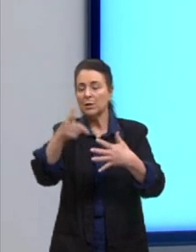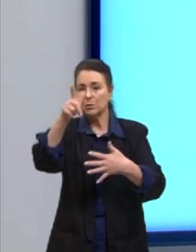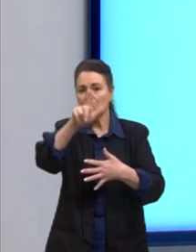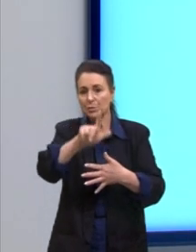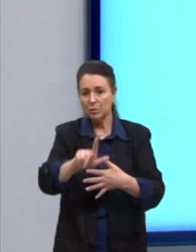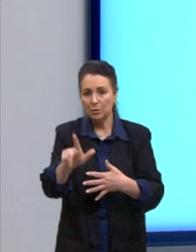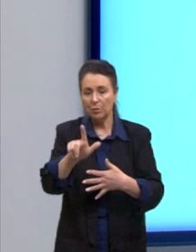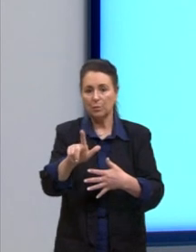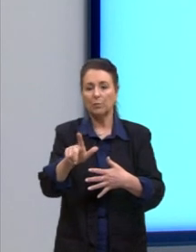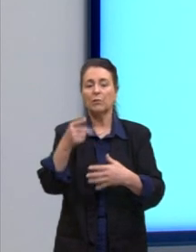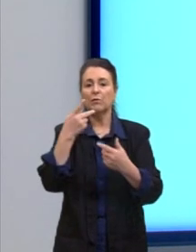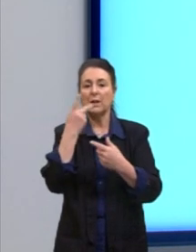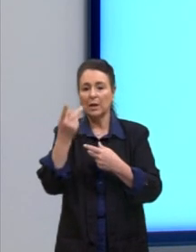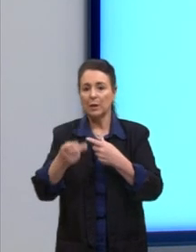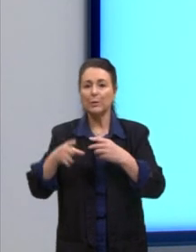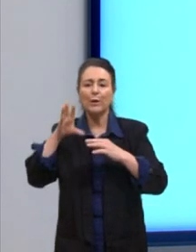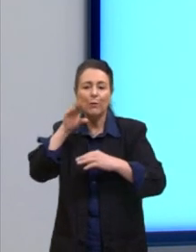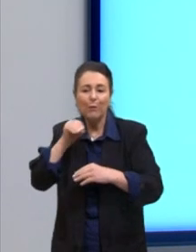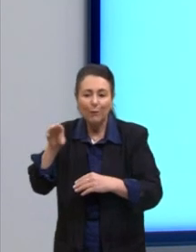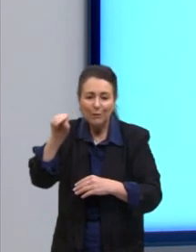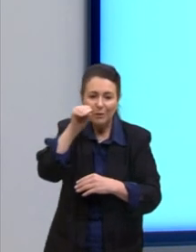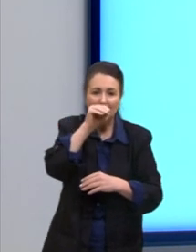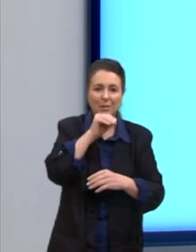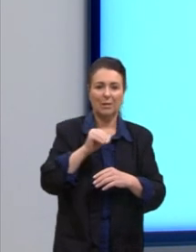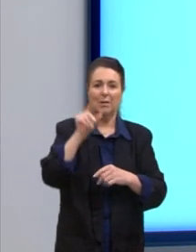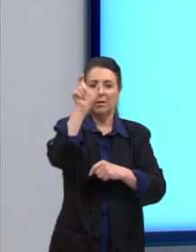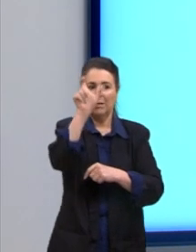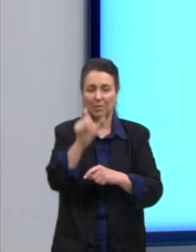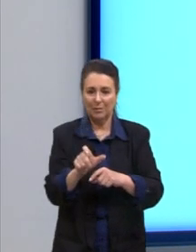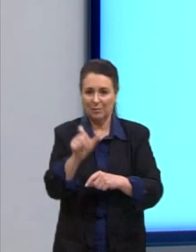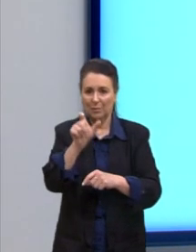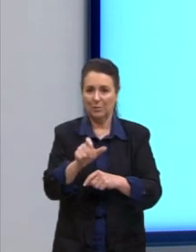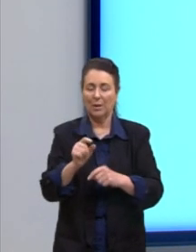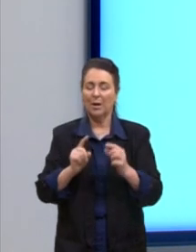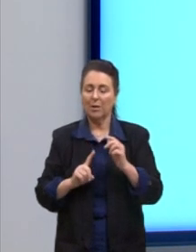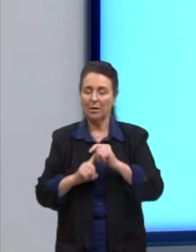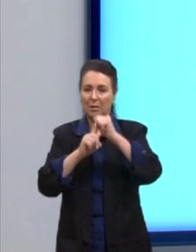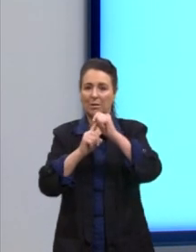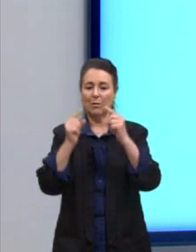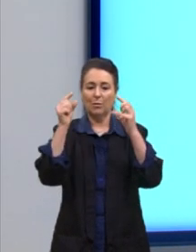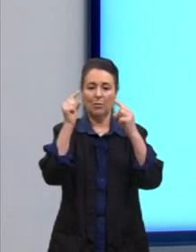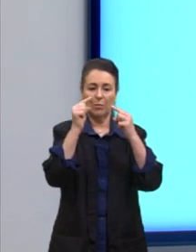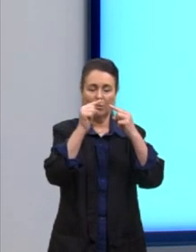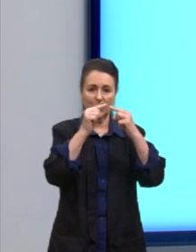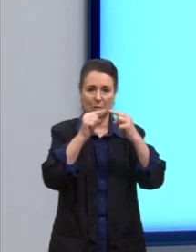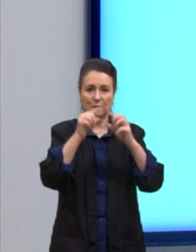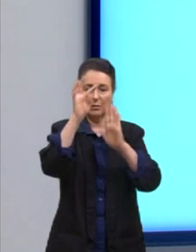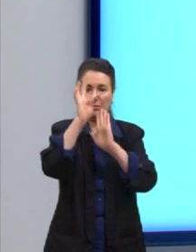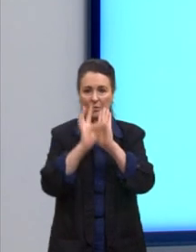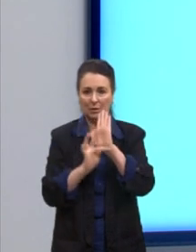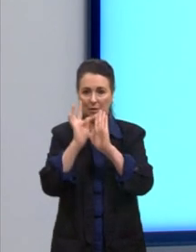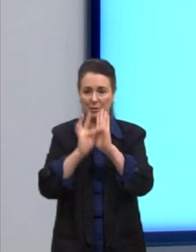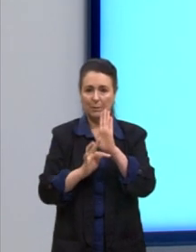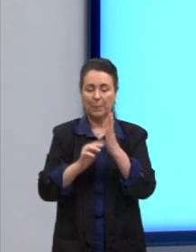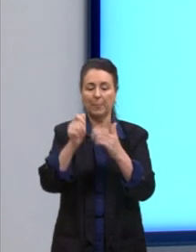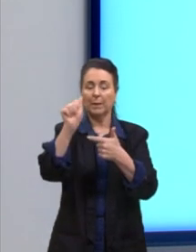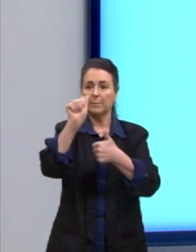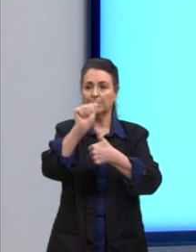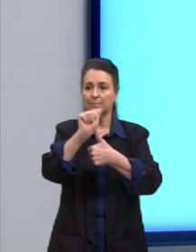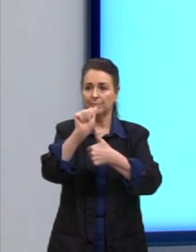falando em persuasão, com a intencionalidade específica. O principal objetivo desse texto é letra A,